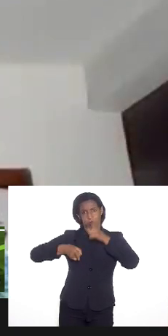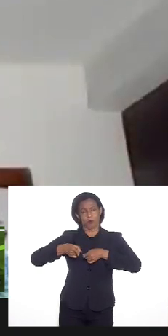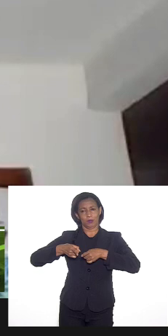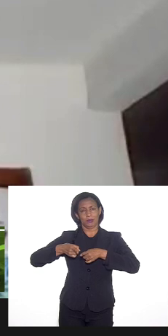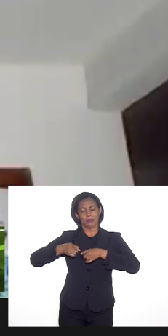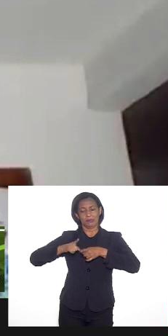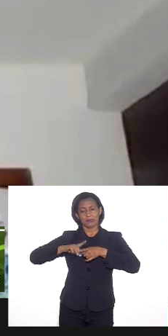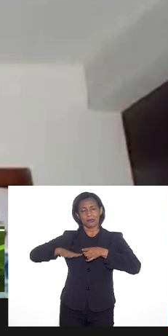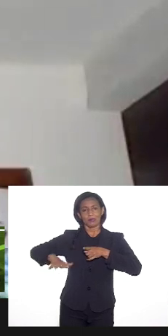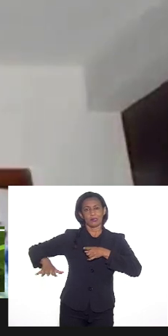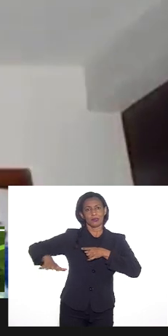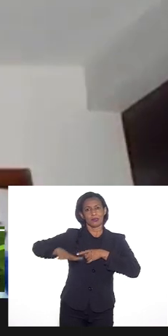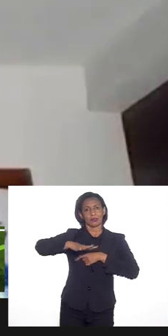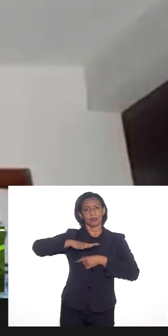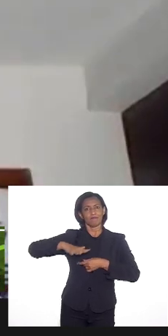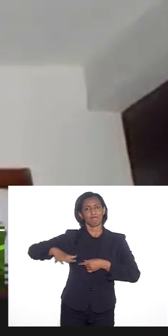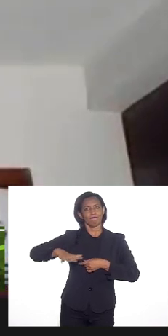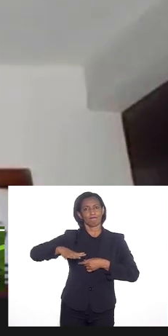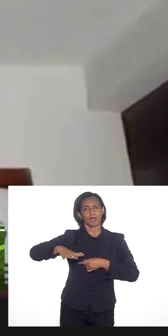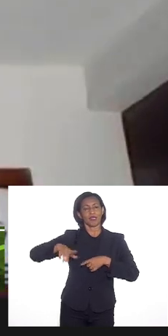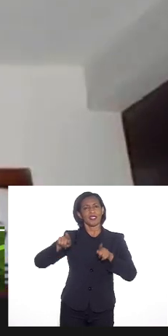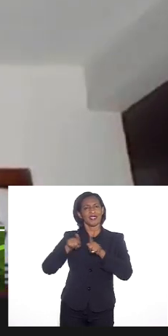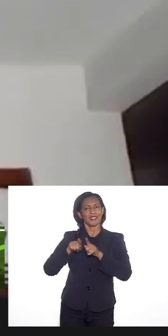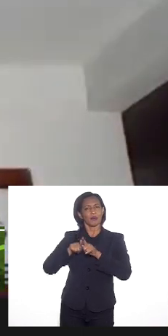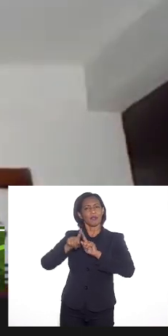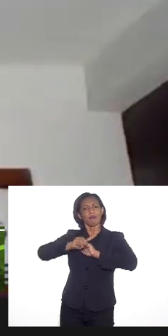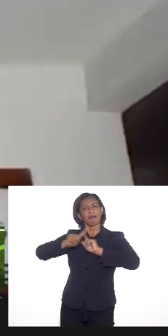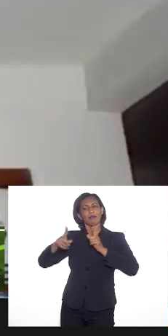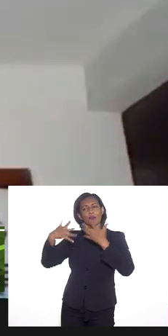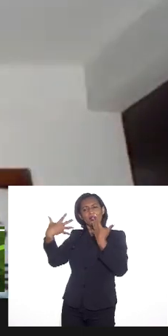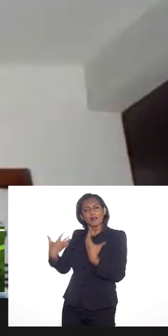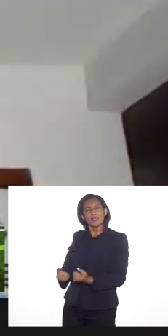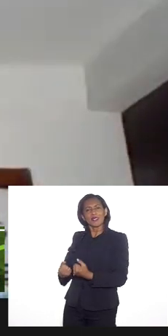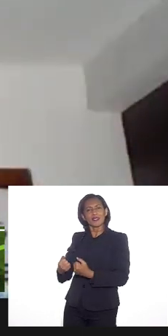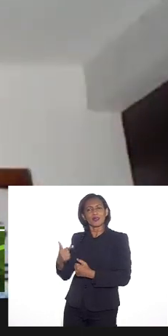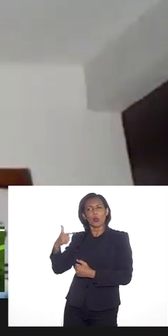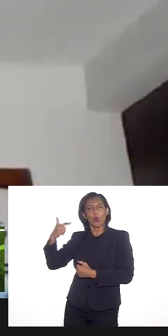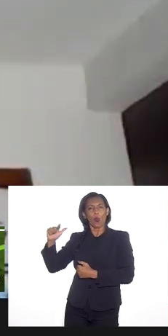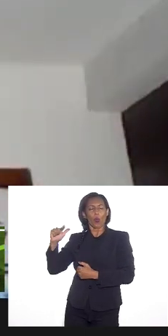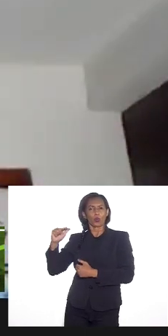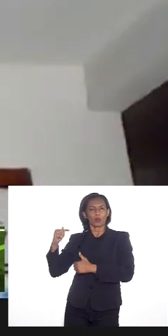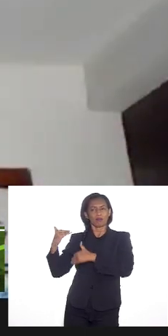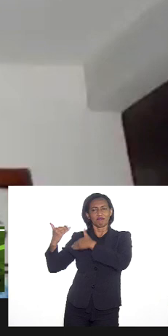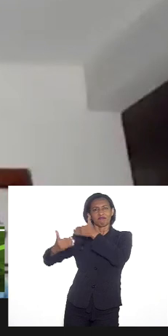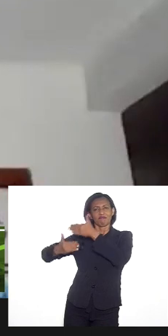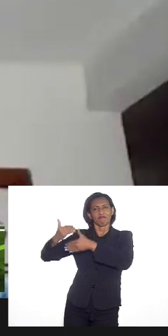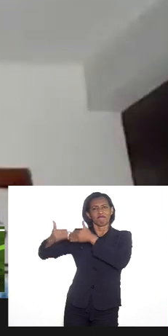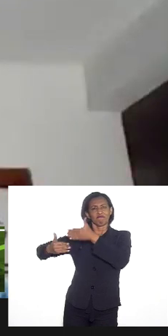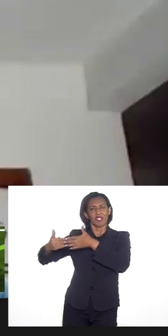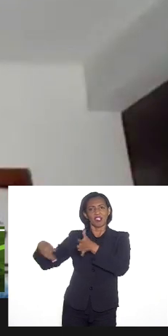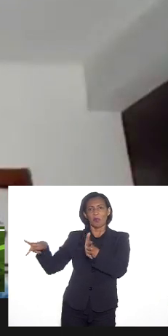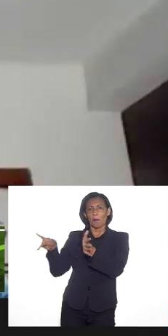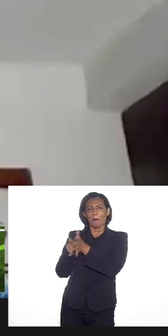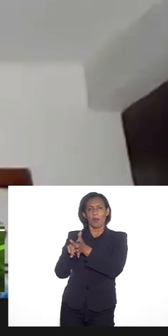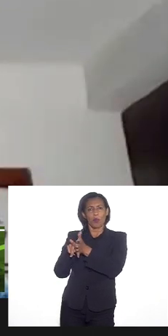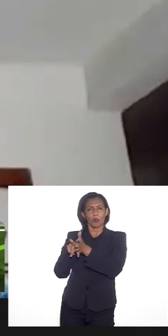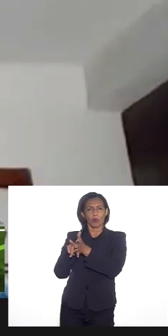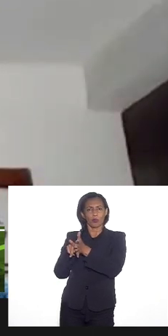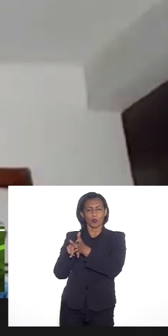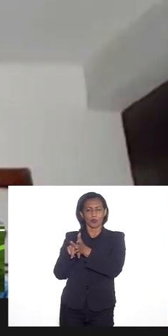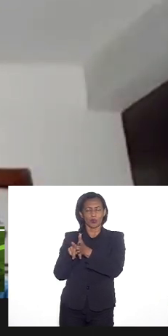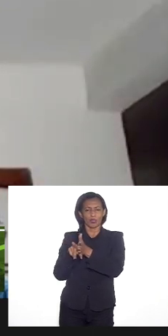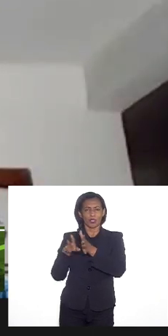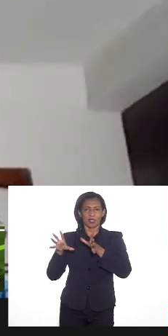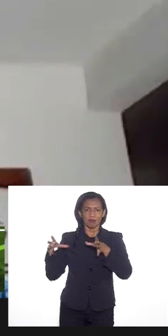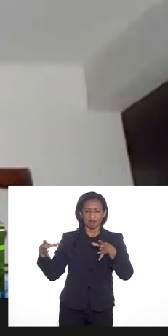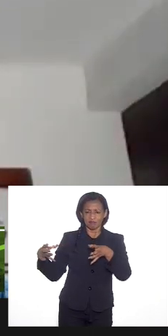sobre... E um poder de negação de outras tradições que não façam parte dessa tríade